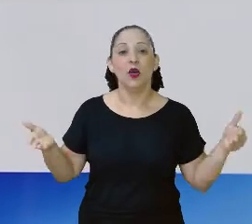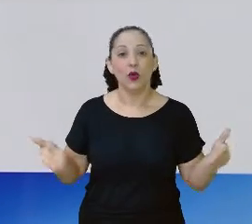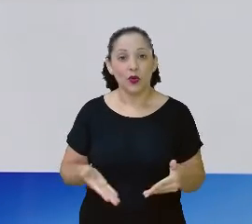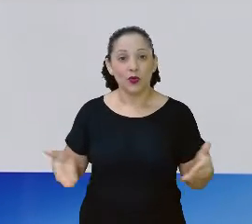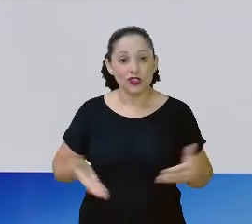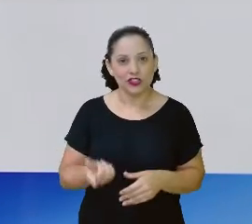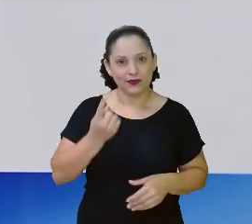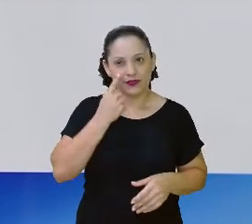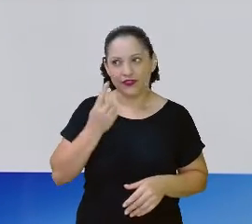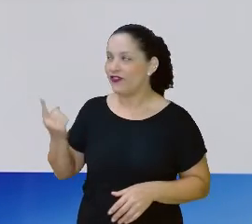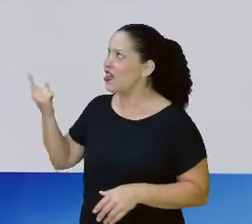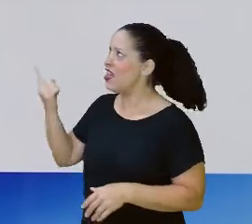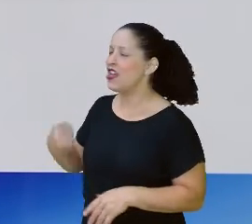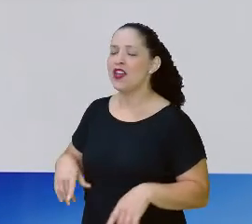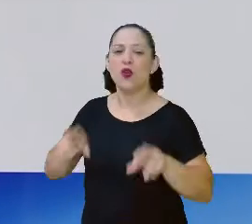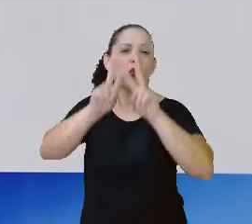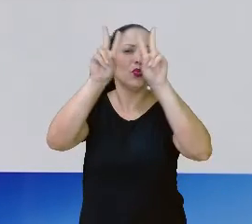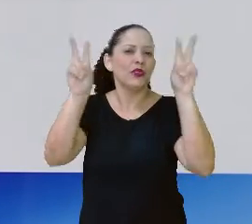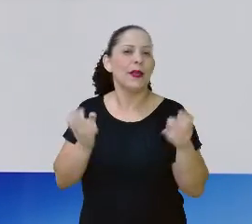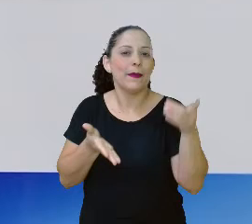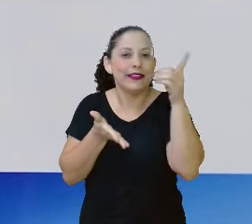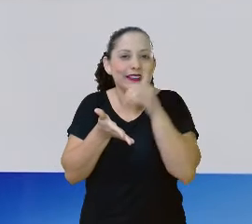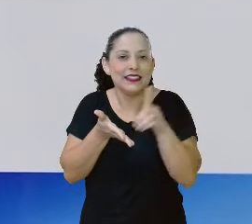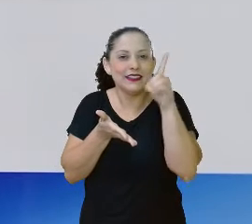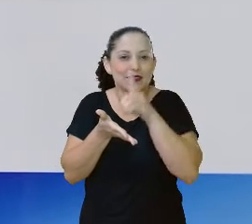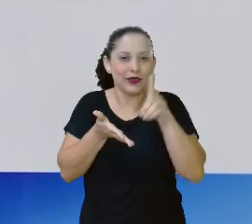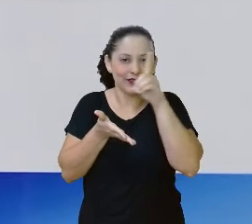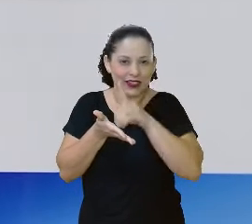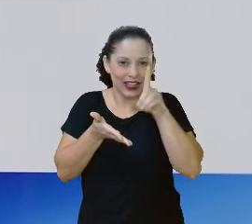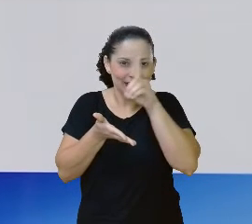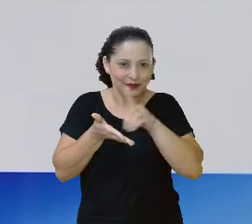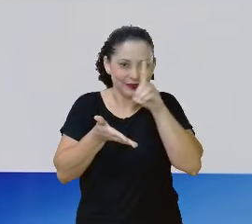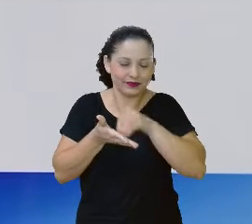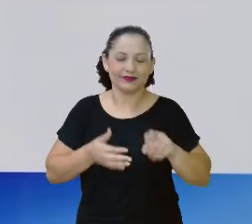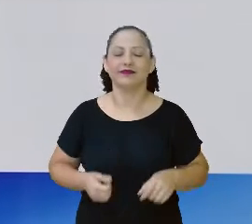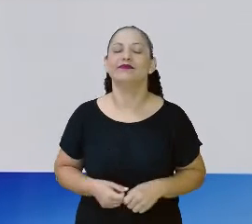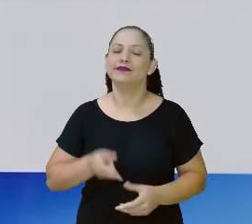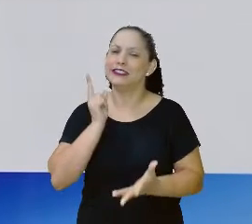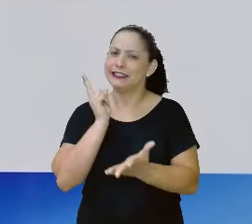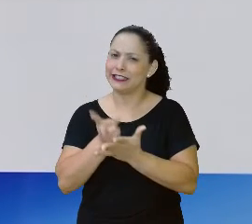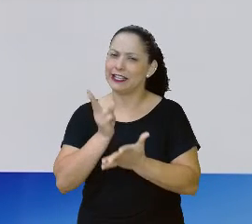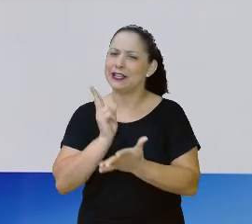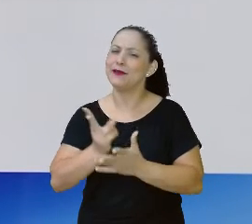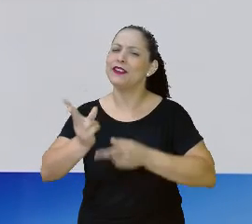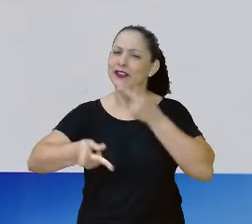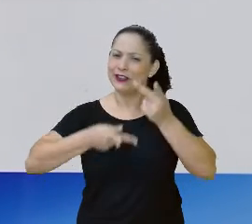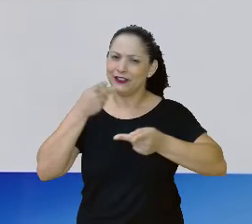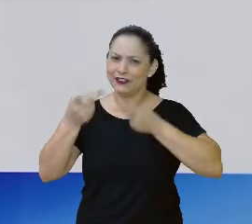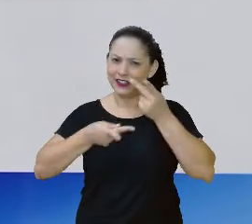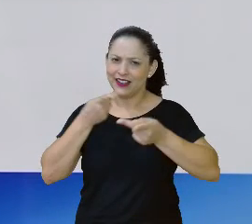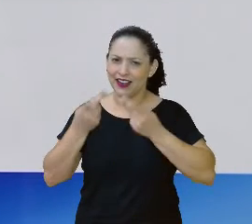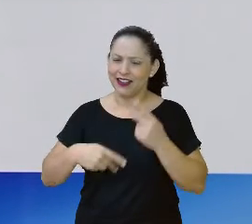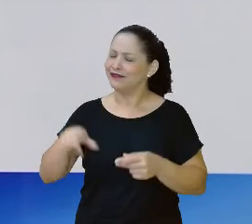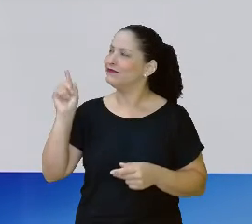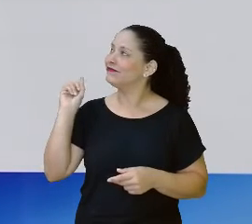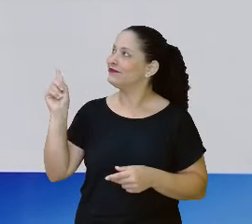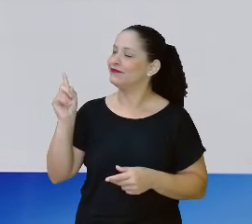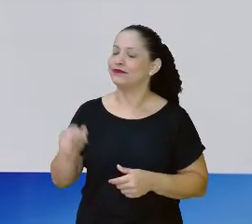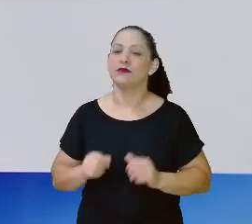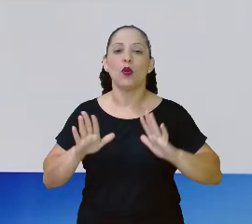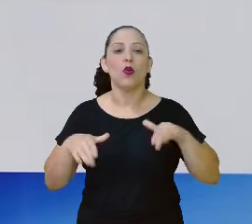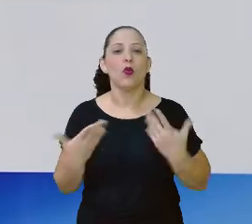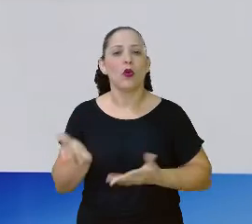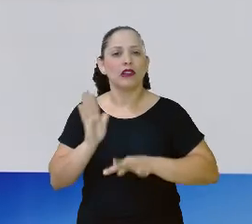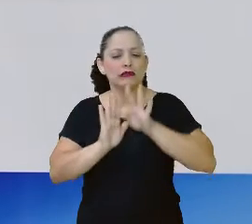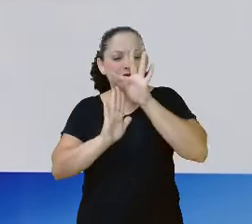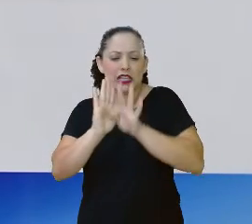está vendo aí na tela, o tema é dicionário. Quase toda aula eu falo nele aqui, não é? Porque quando você vai ler um